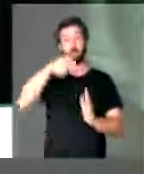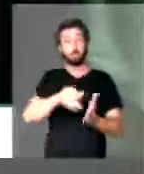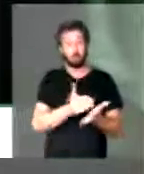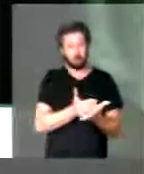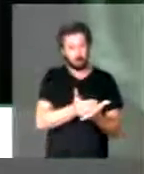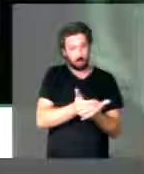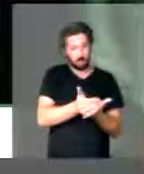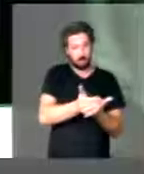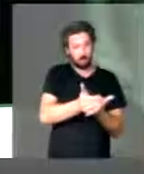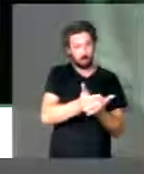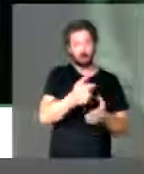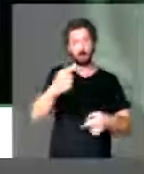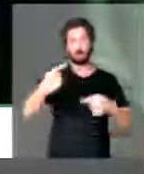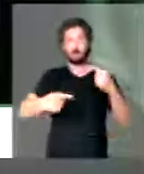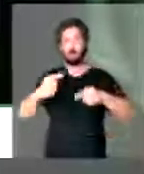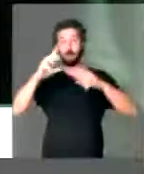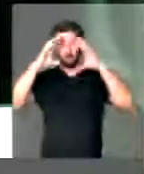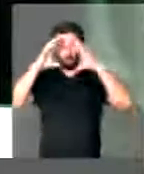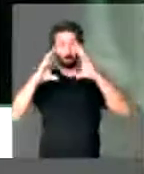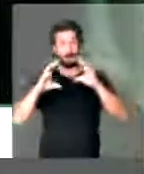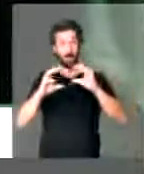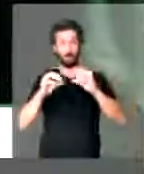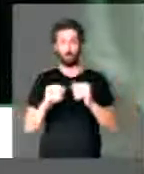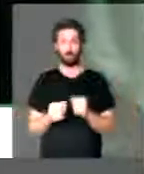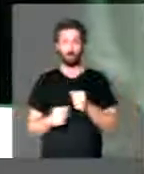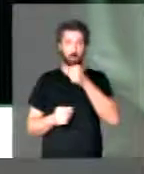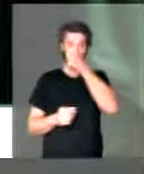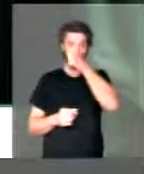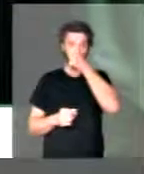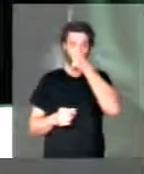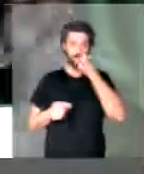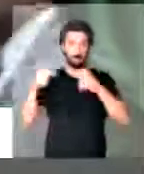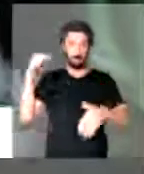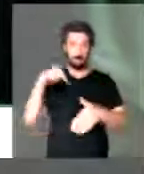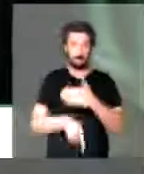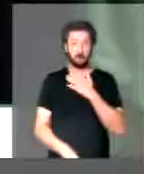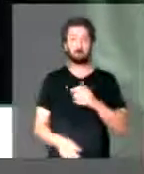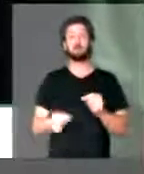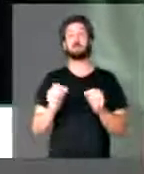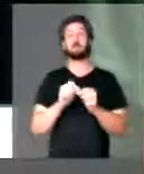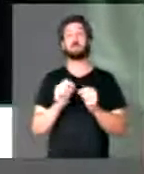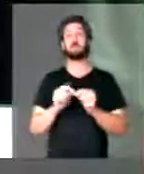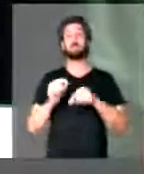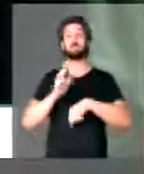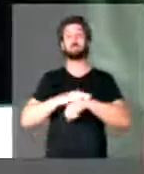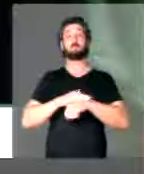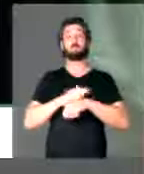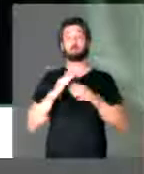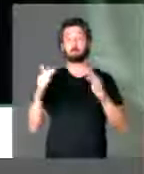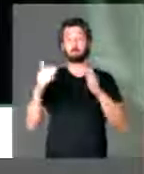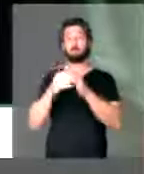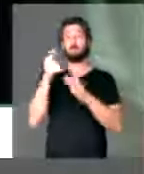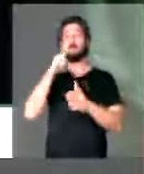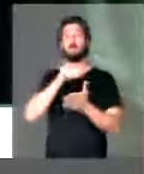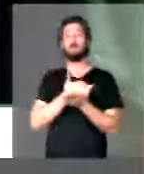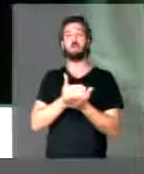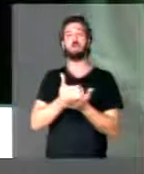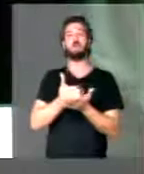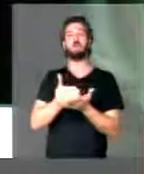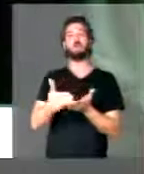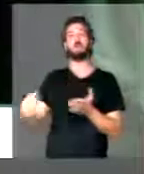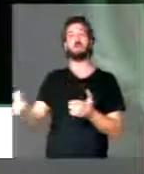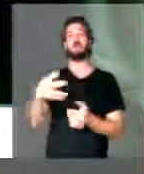iniciar um debate maduro, um debate profundo e colocar um prazo para que a gente se reinicie